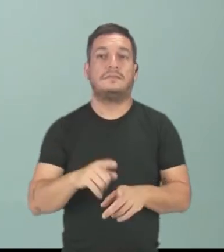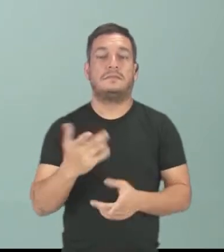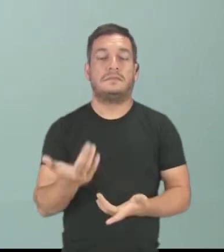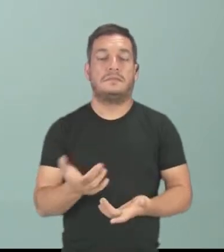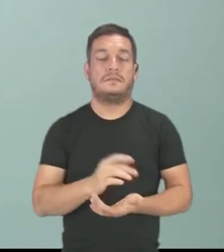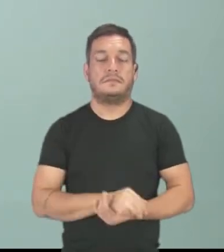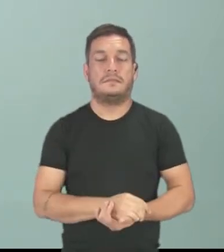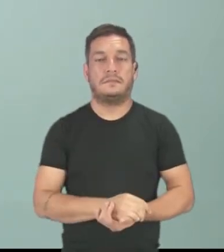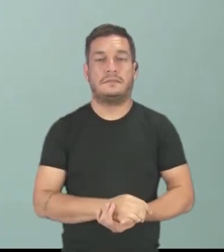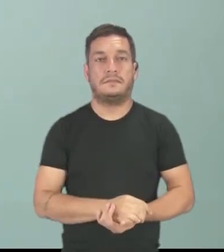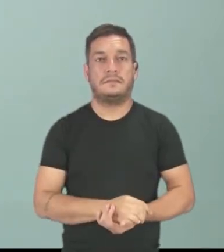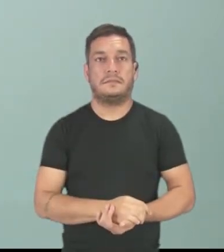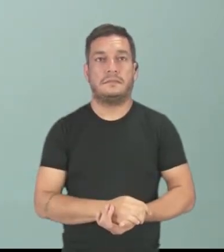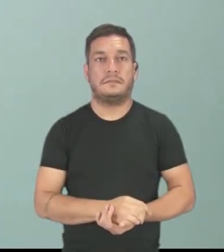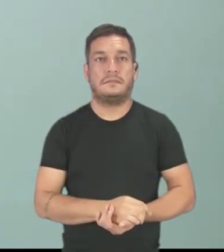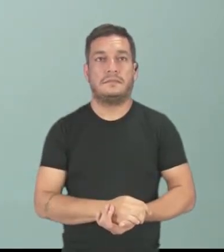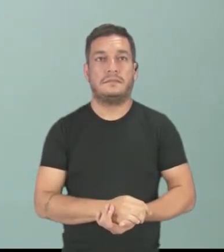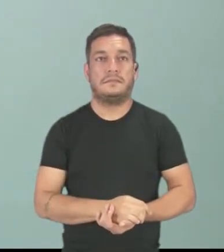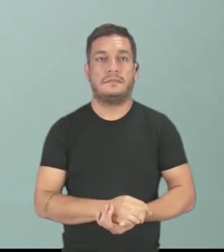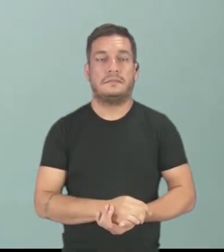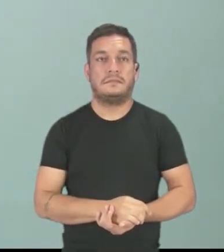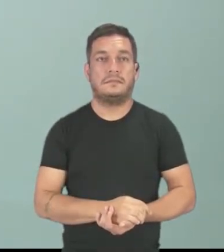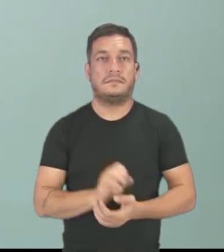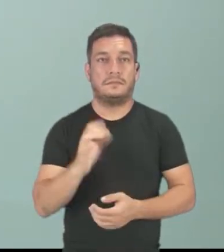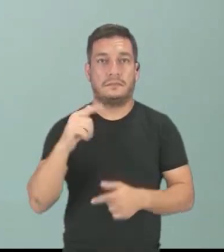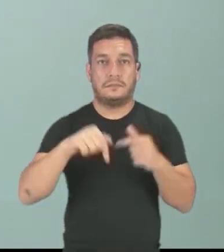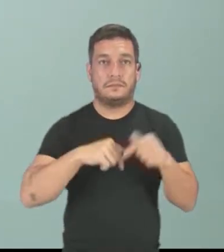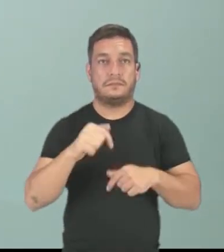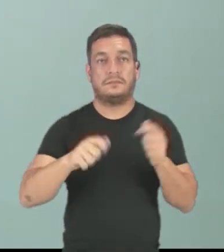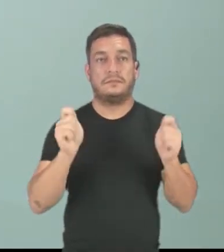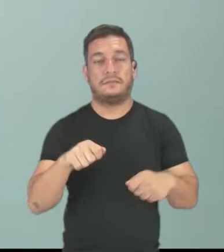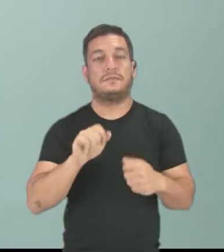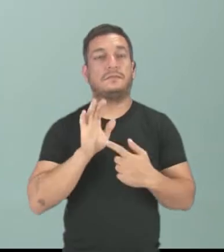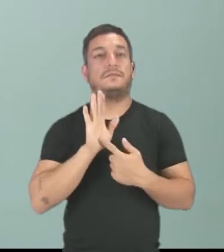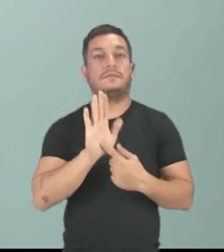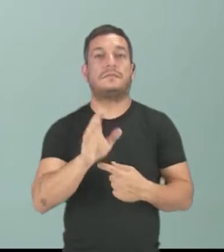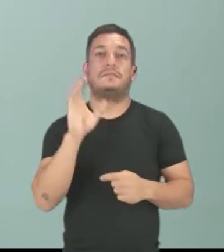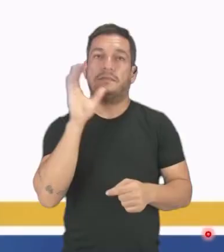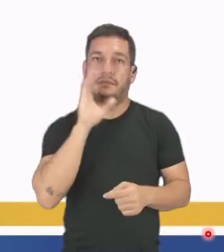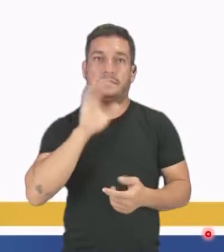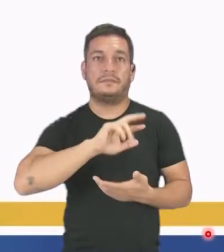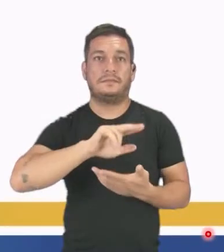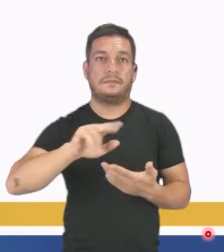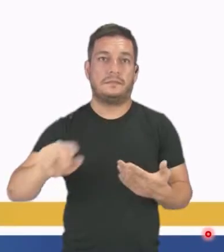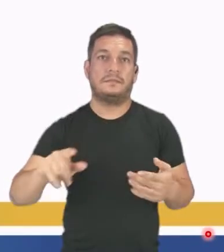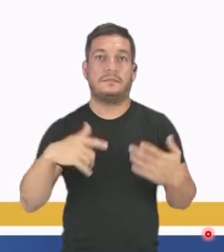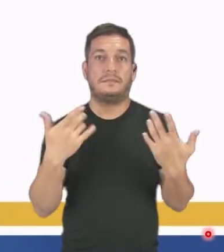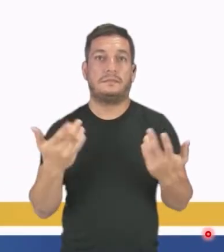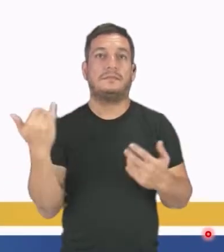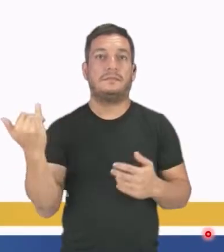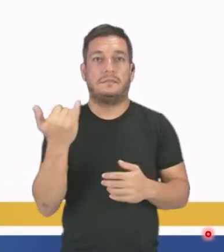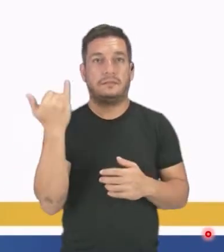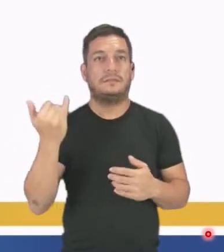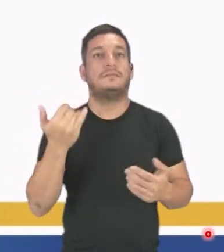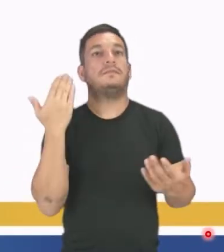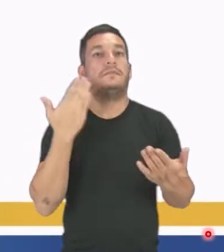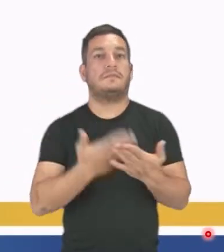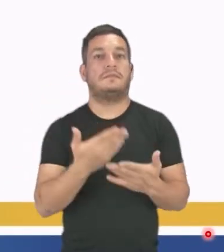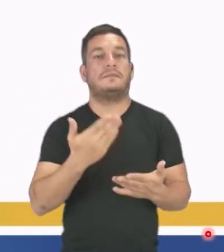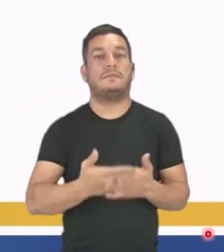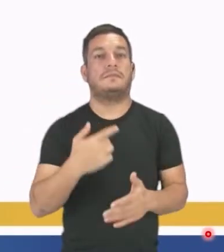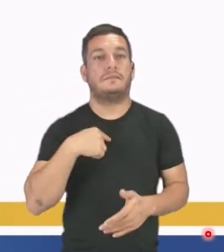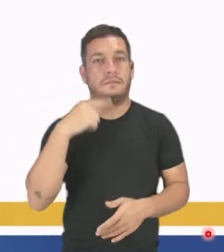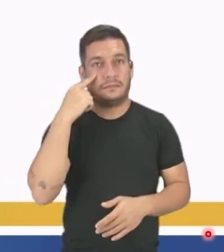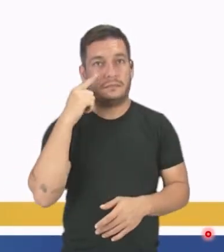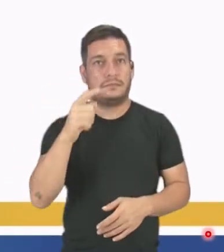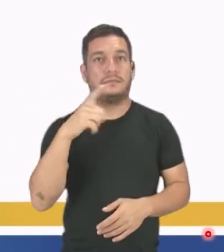cotidiano. Reação química pode apresentar diferentes velocidades, daí existe a importância